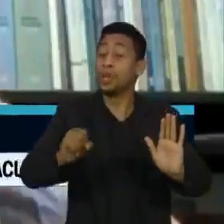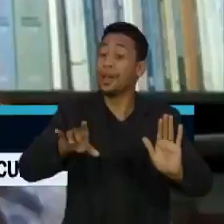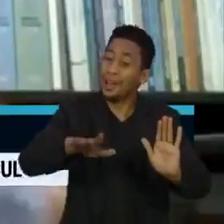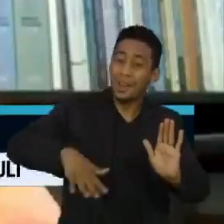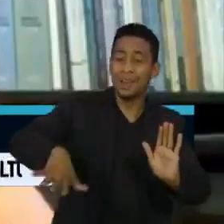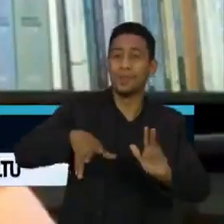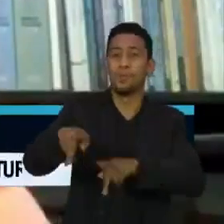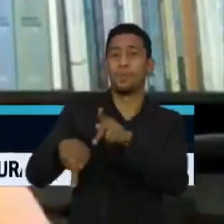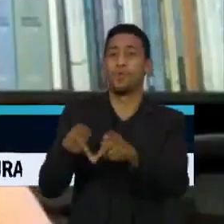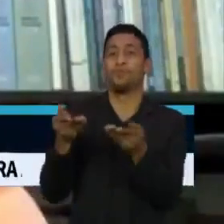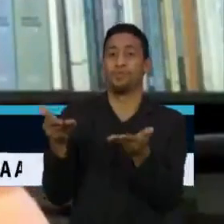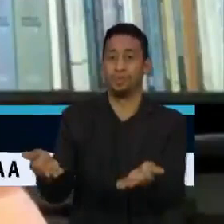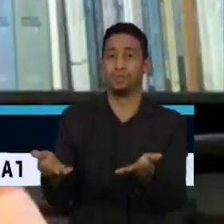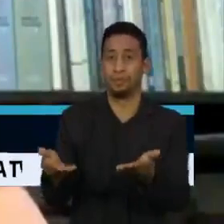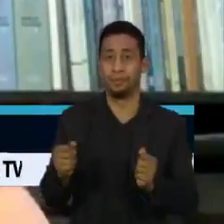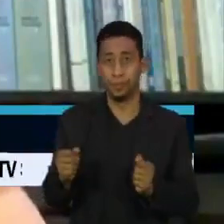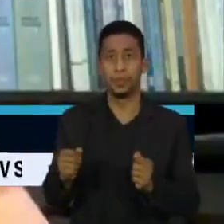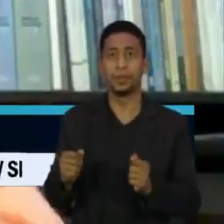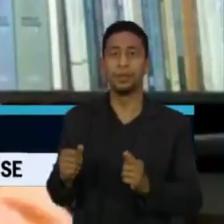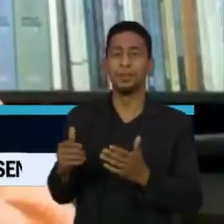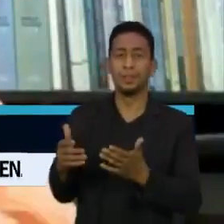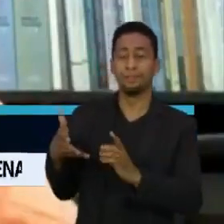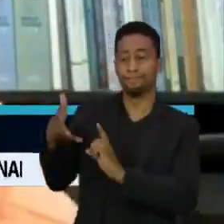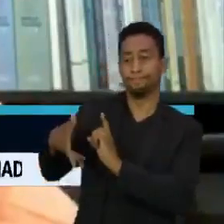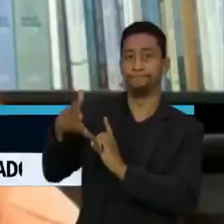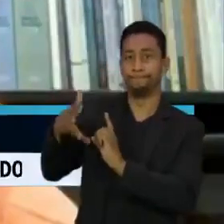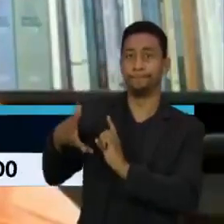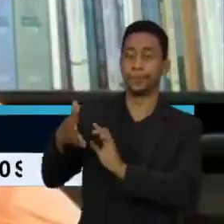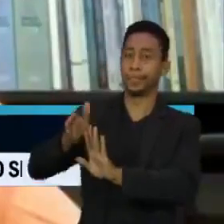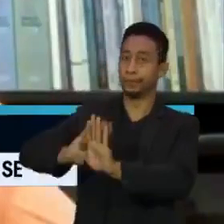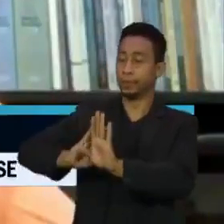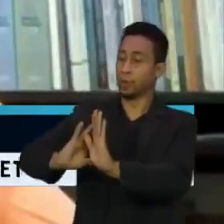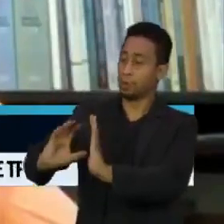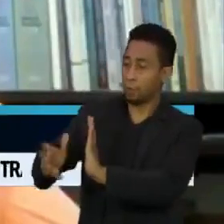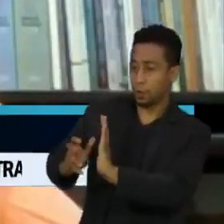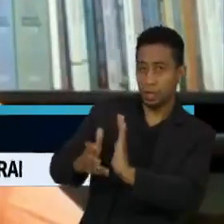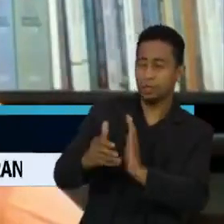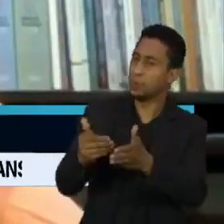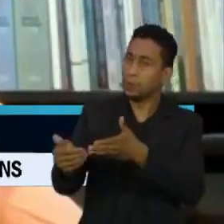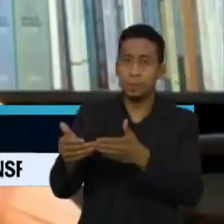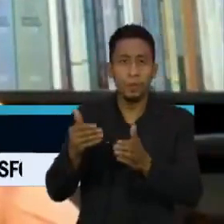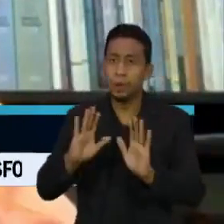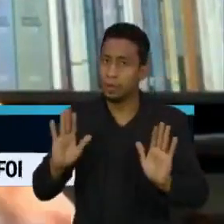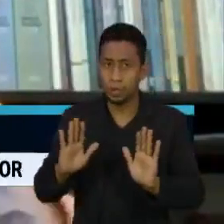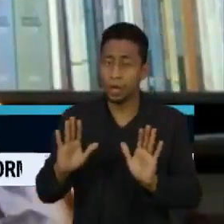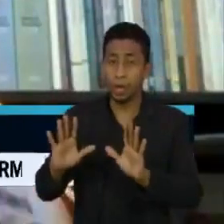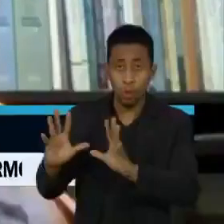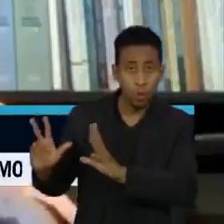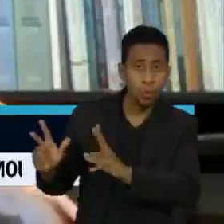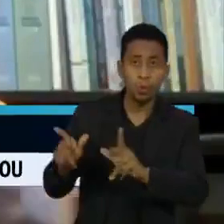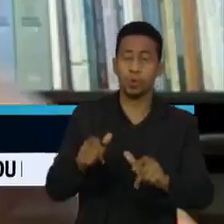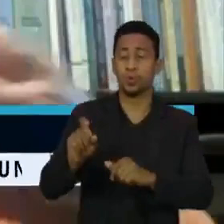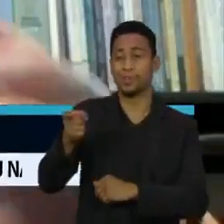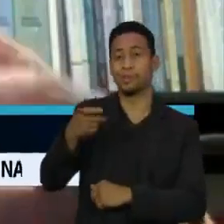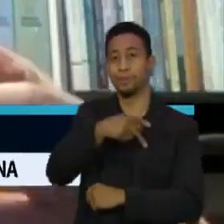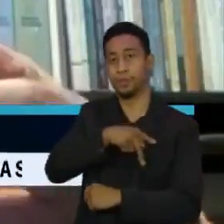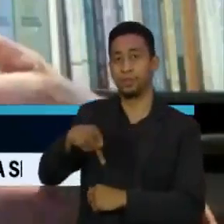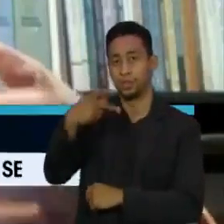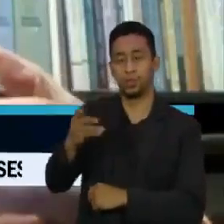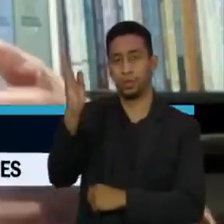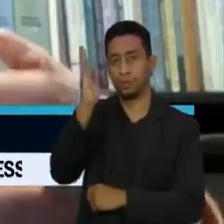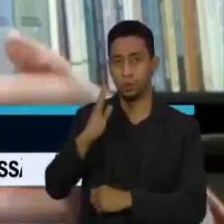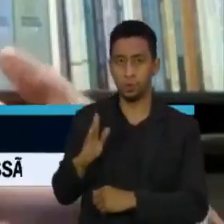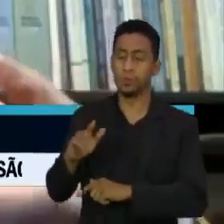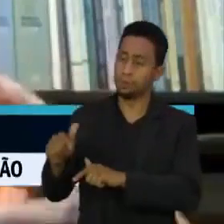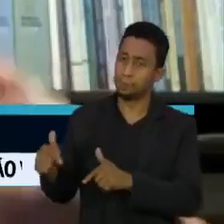temperamento e mesmo de orientação política que possam ter os eventuais presidências da República, existe hoje mais do que isso.